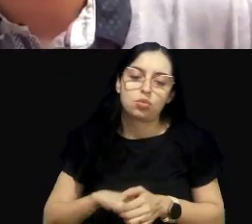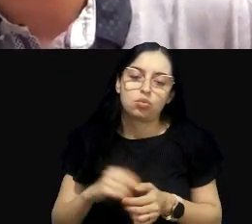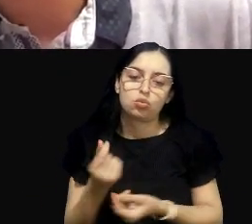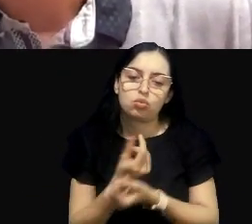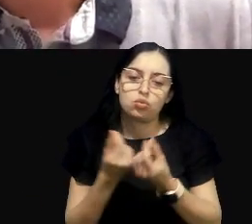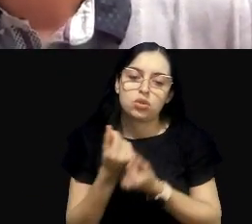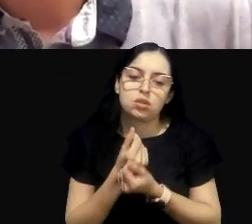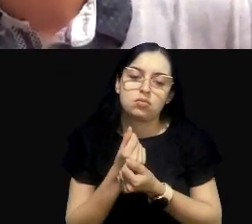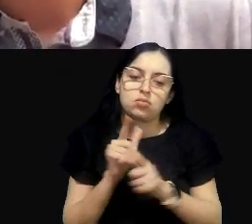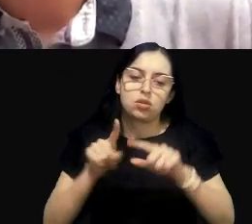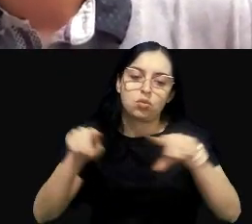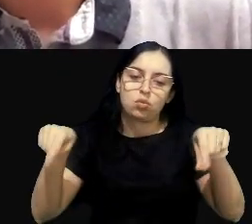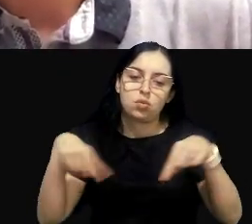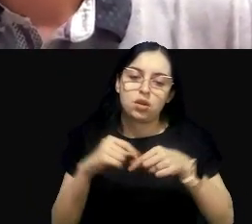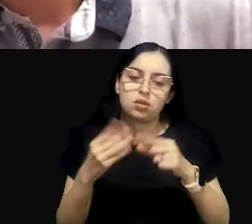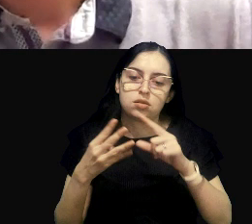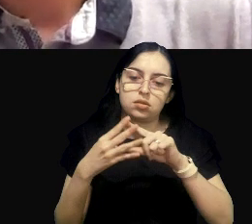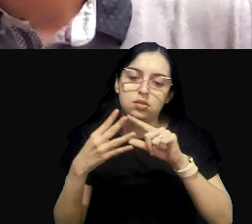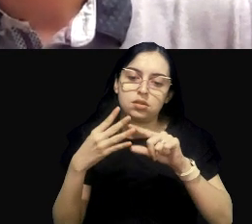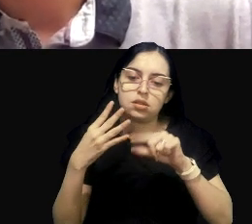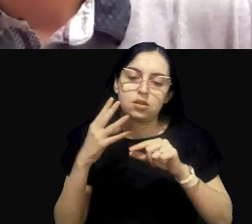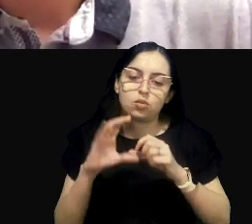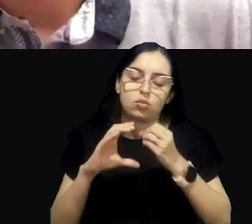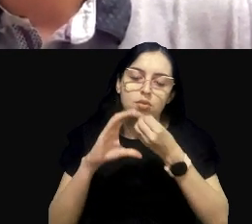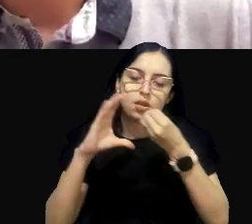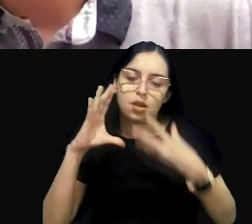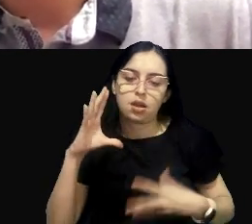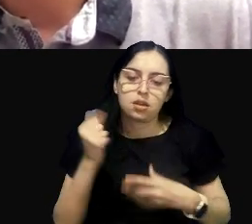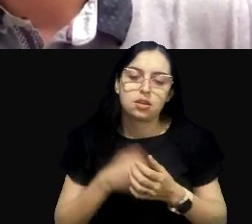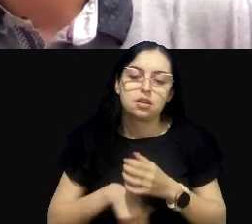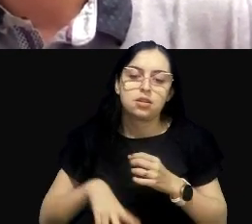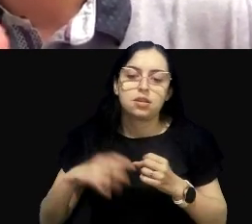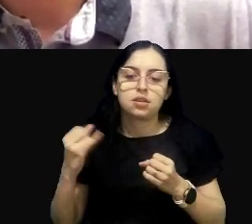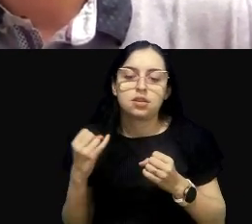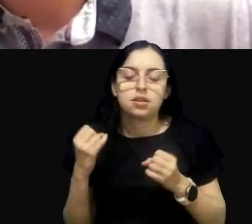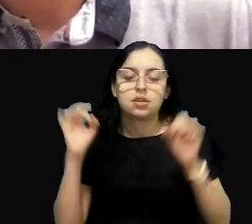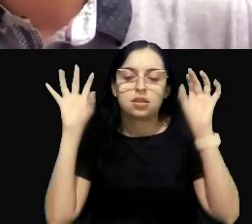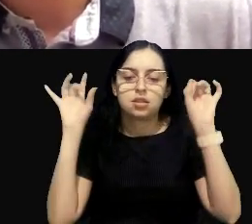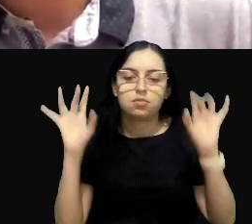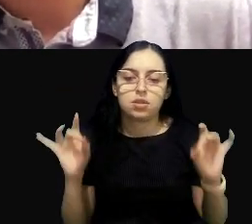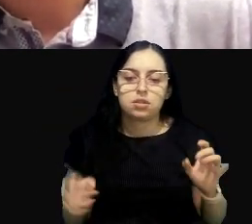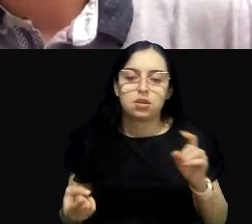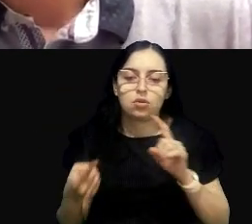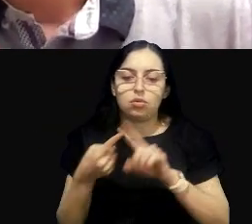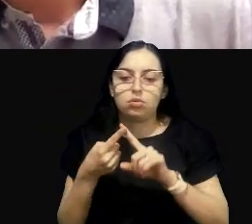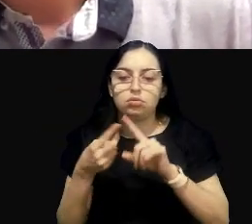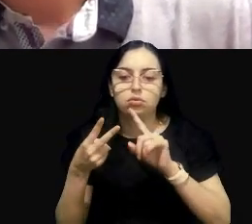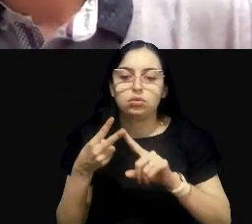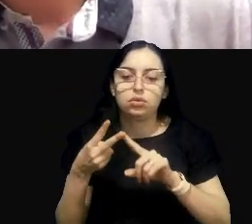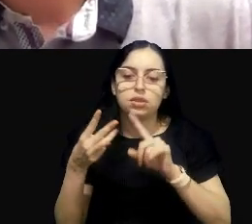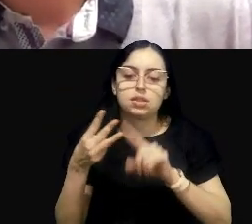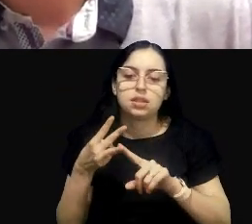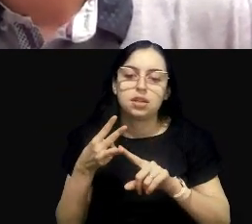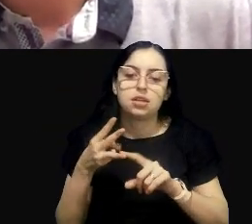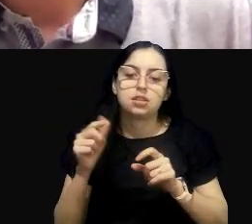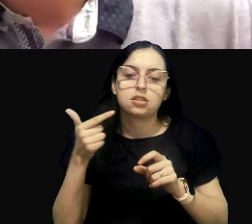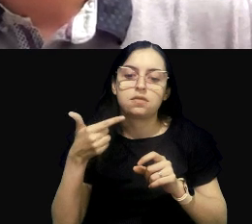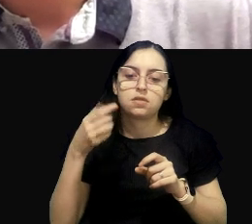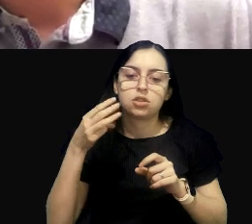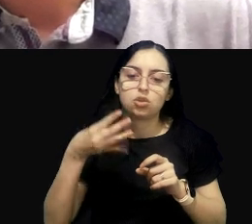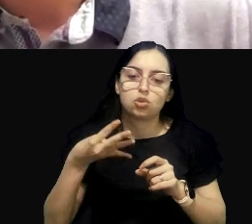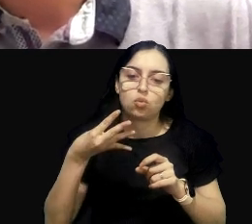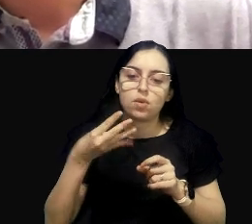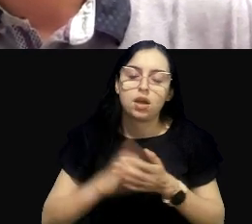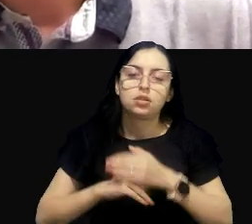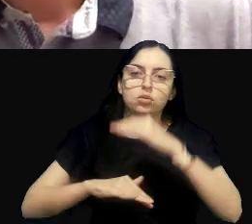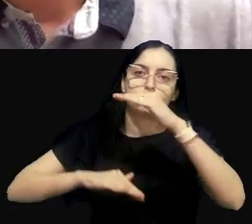são quadrados em cinco classes, classe especial, 1, 2, 3 e 4. E à medida que essa classe